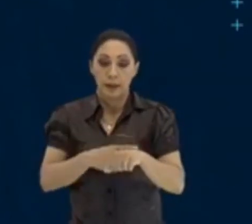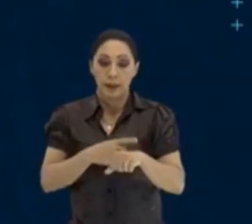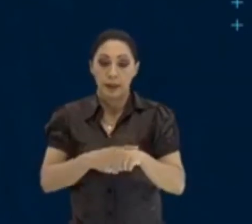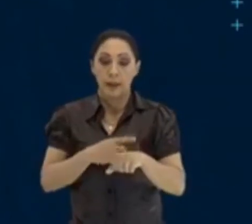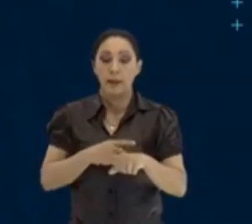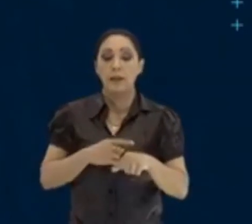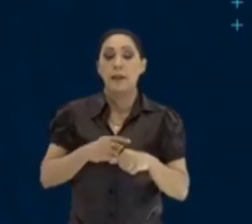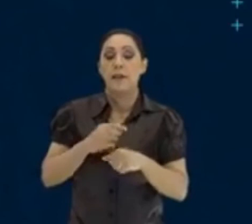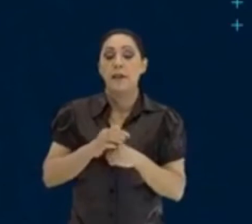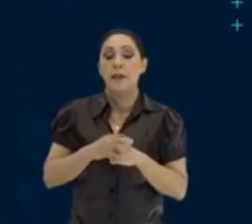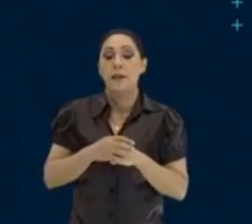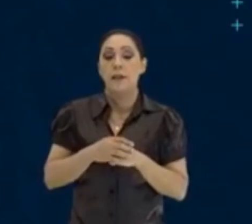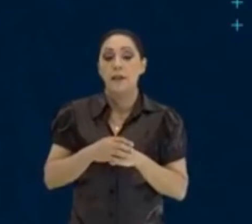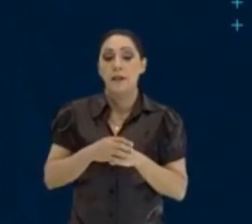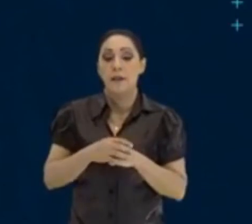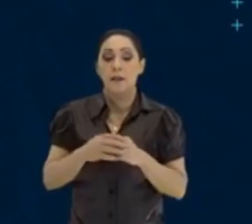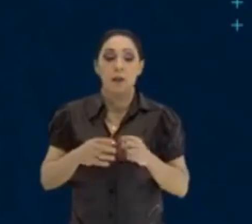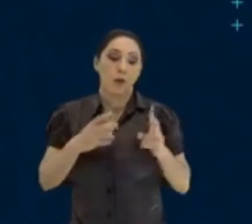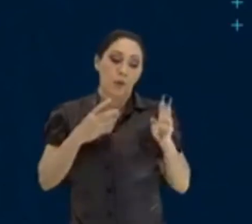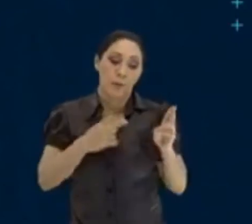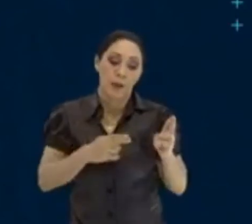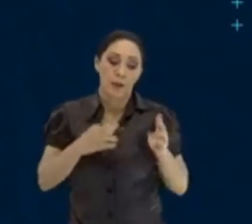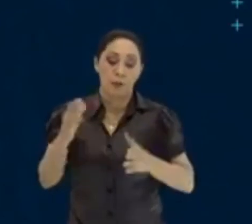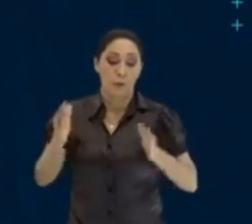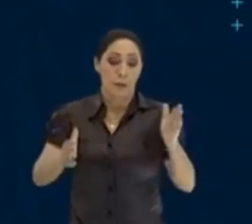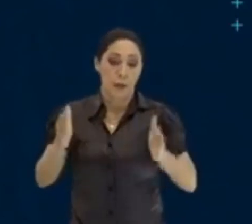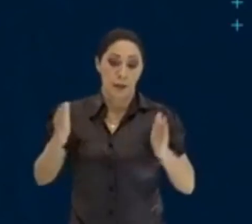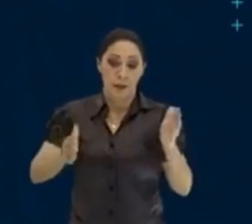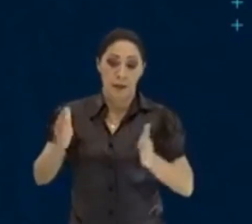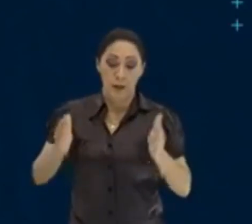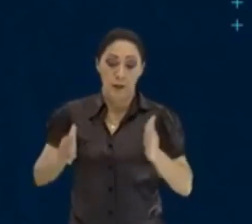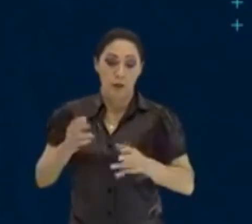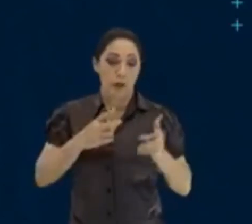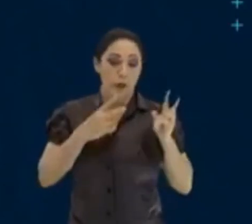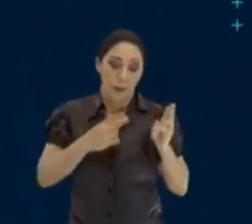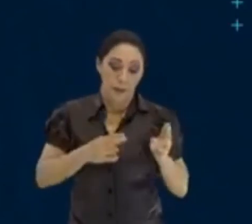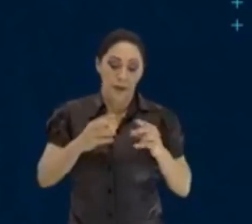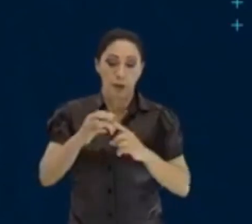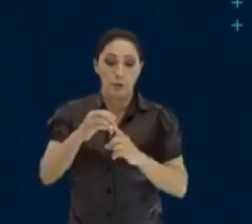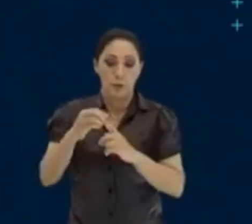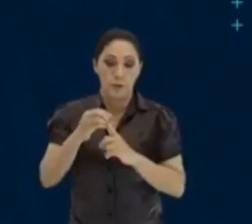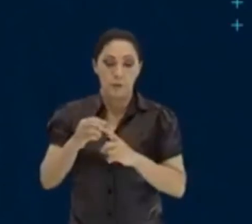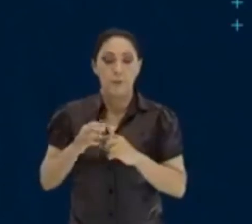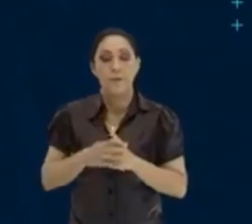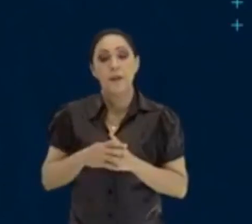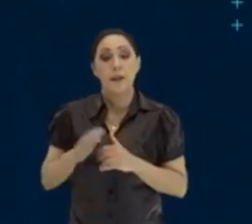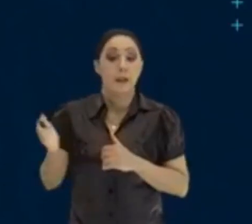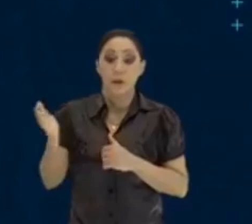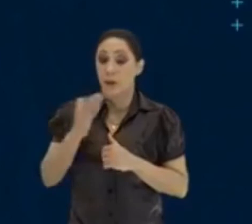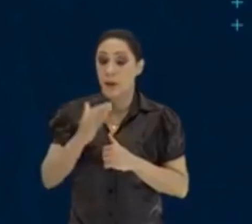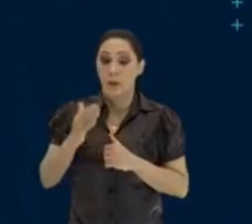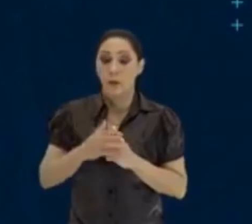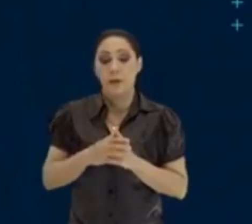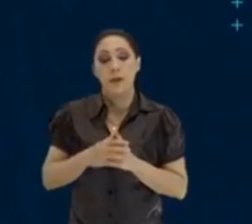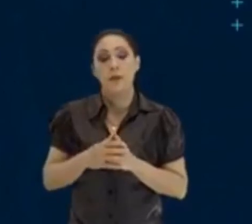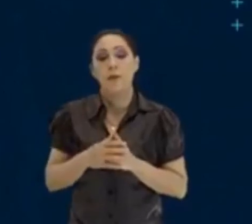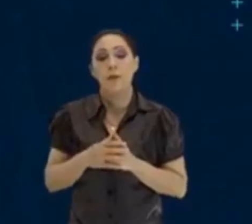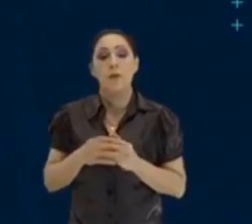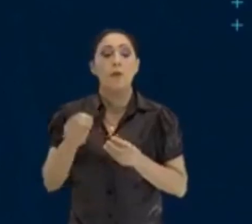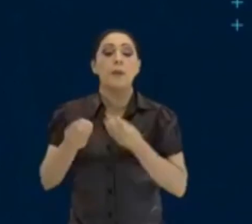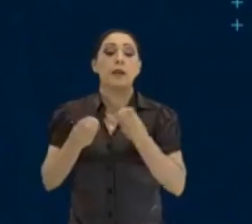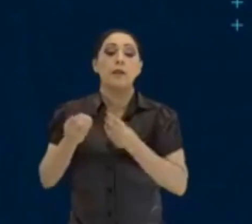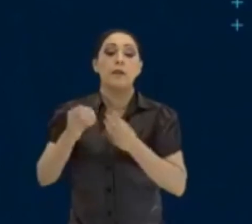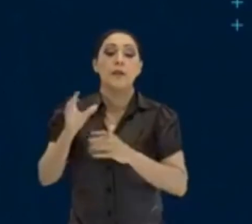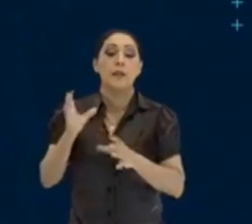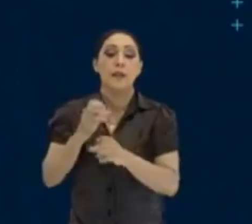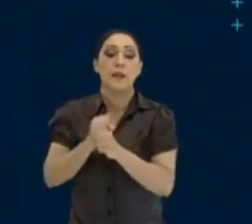processo, no mesmo período, no caso, na mesma unidade. Ao mês e meses. Então, vem comigo e me mostra. Como é que você calcula?